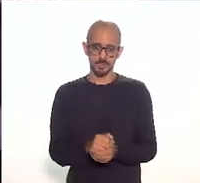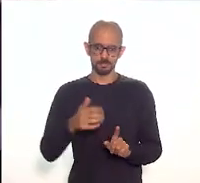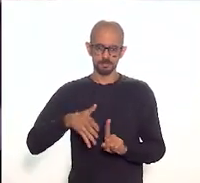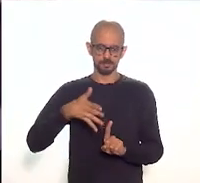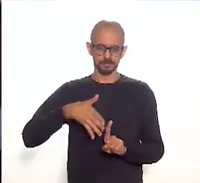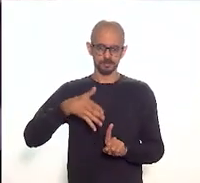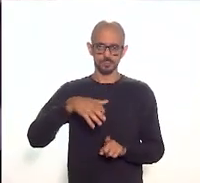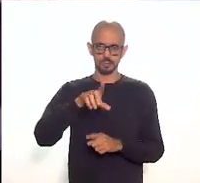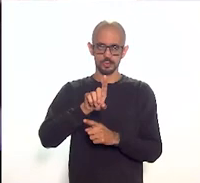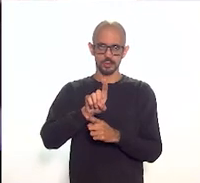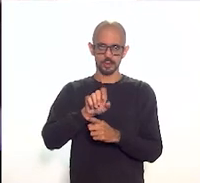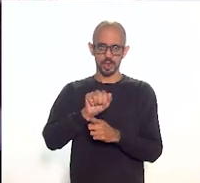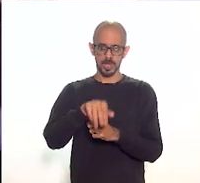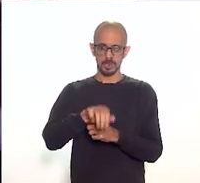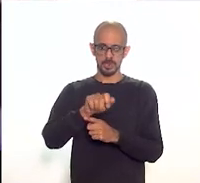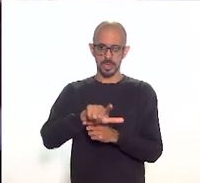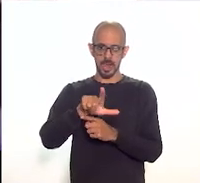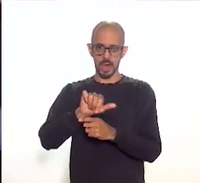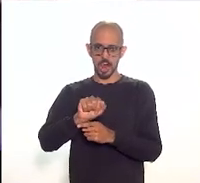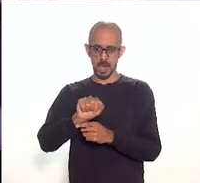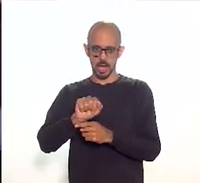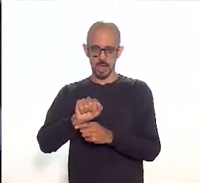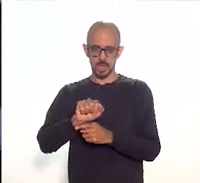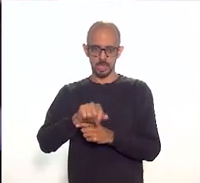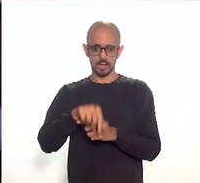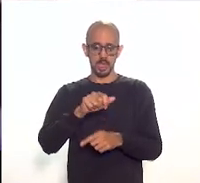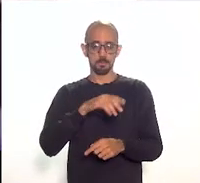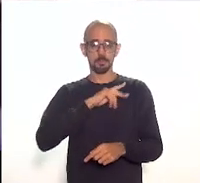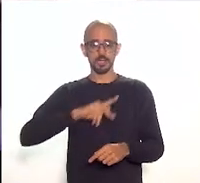Daniela Maia, que é presidente da RioTú.